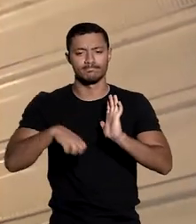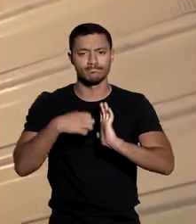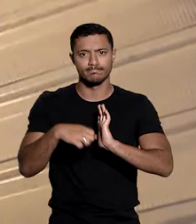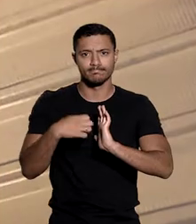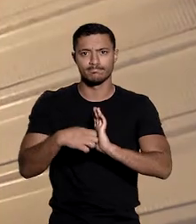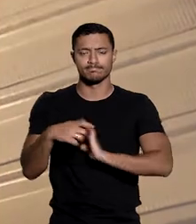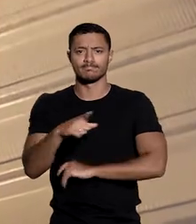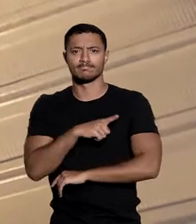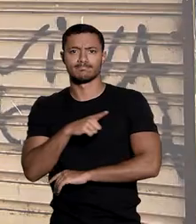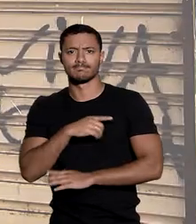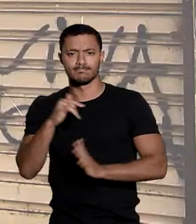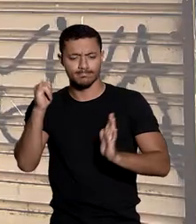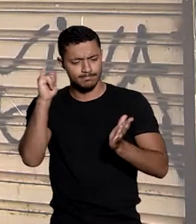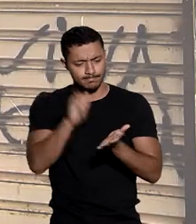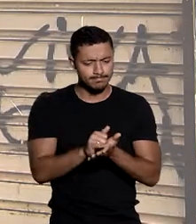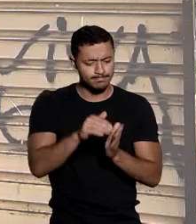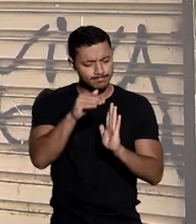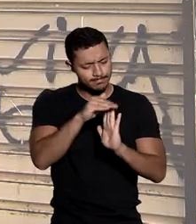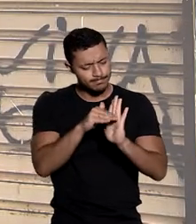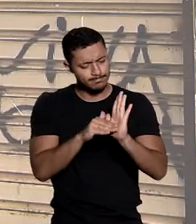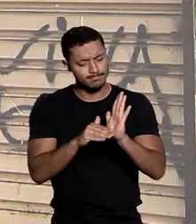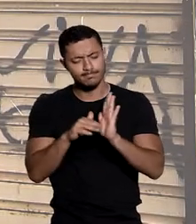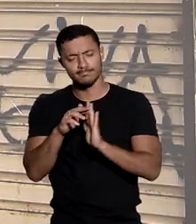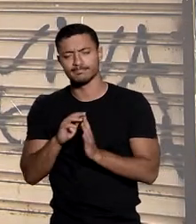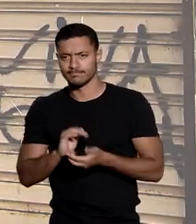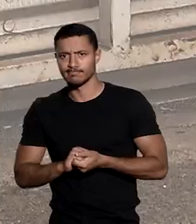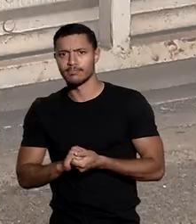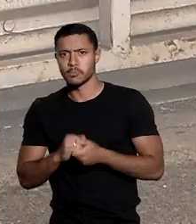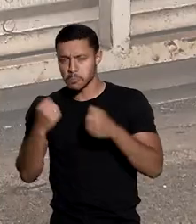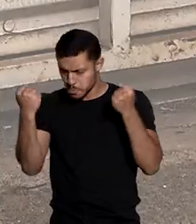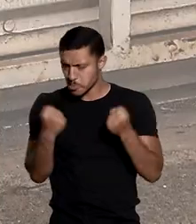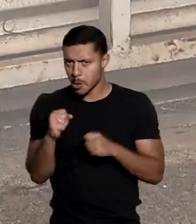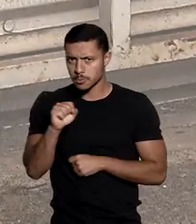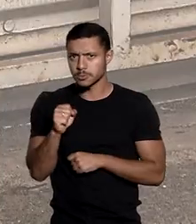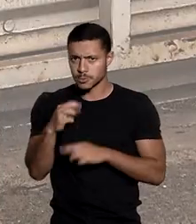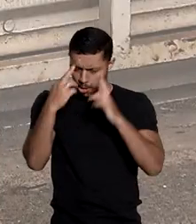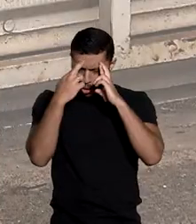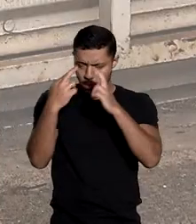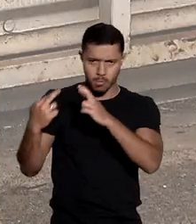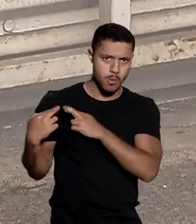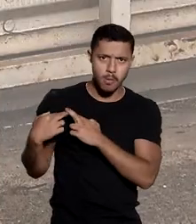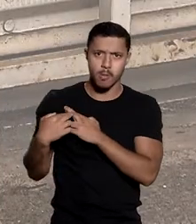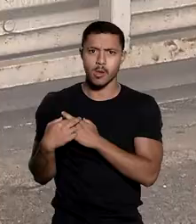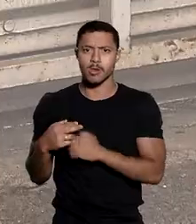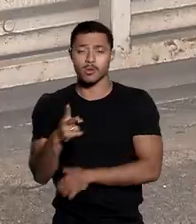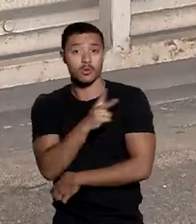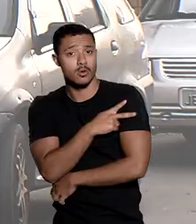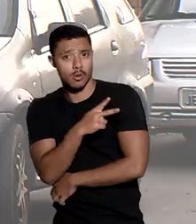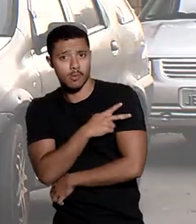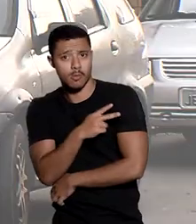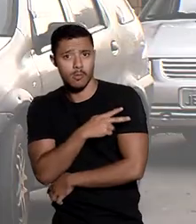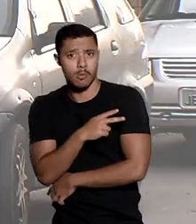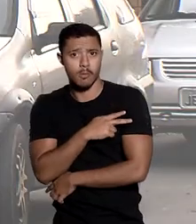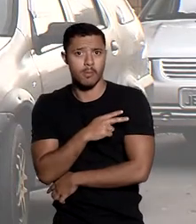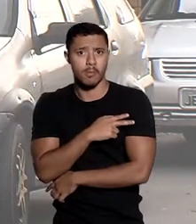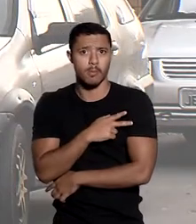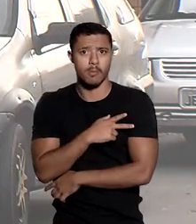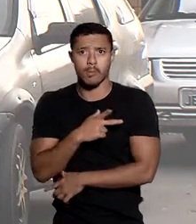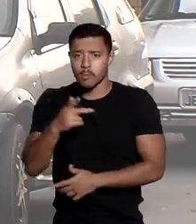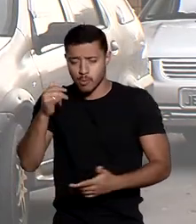empresas que tenham o cadastro baixado na Receita Federal, é possível a responsabilização dos sócios por eventual